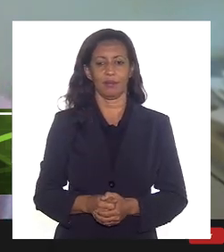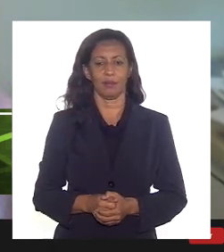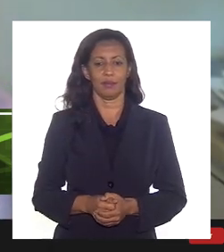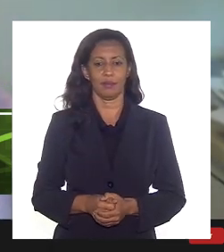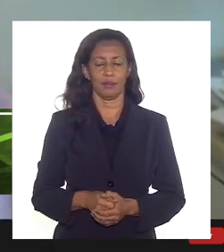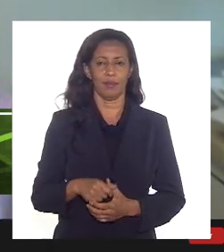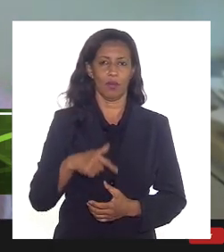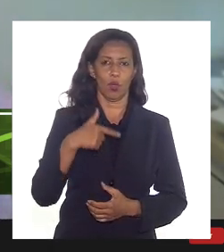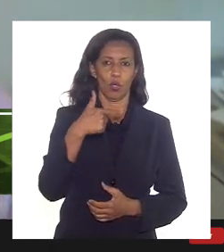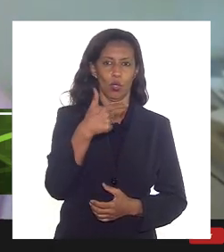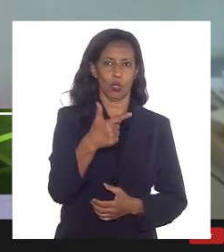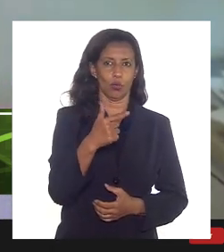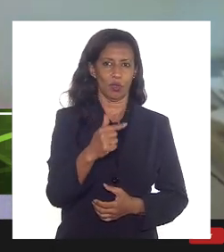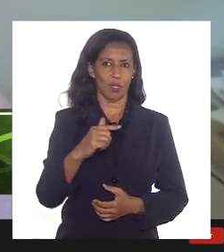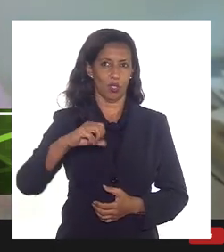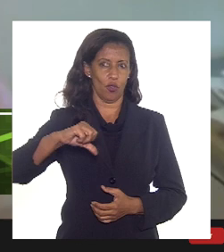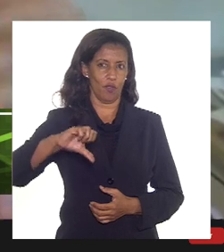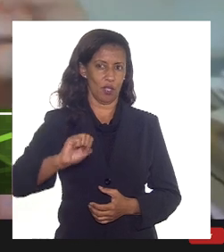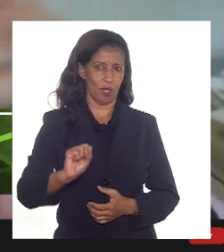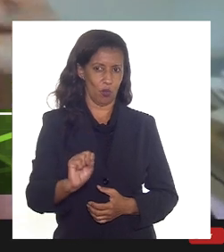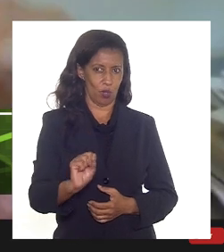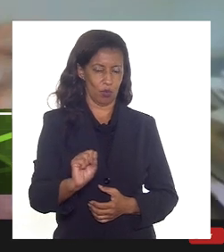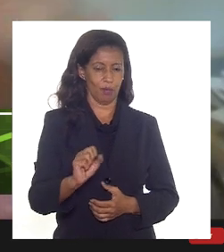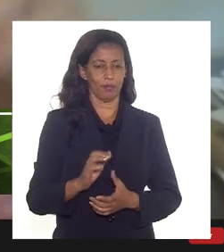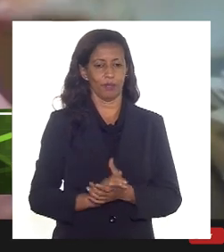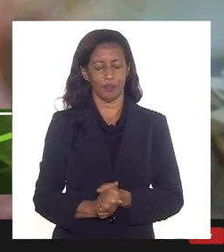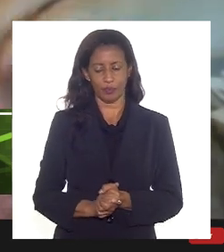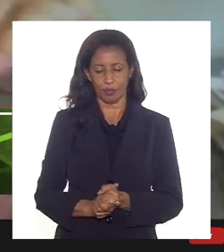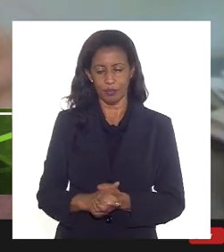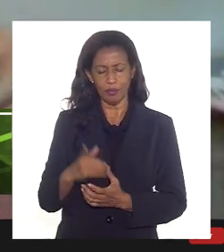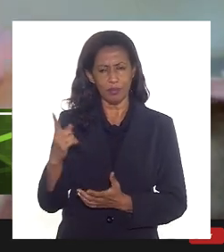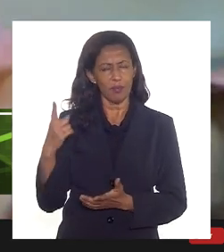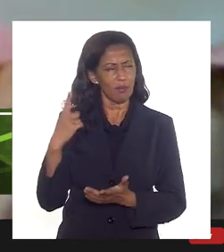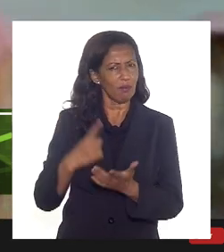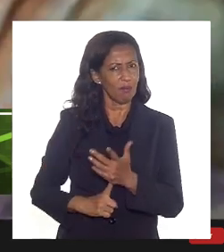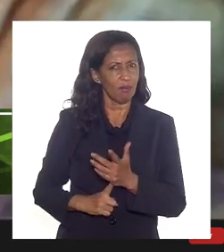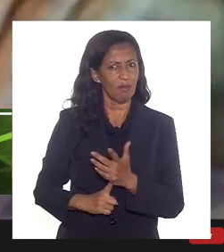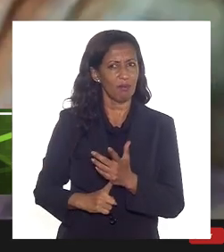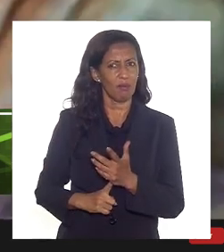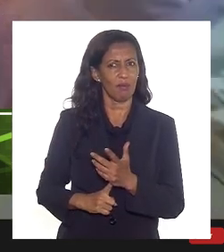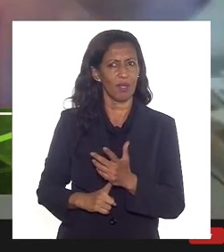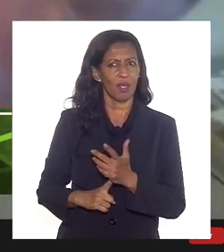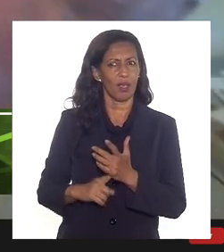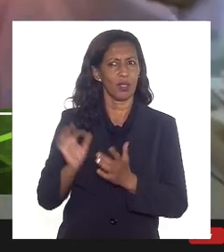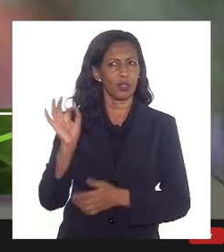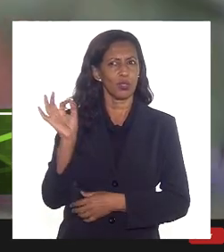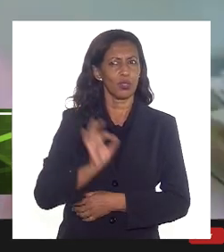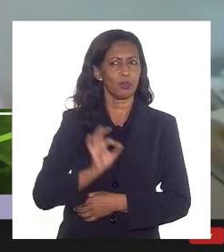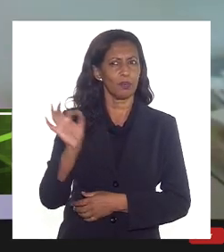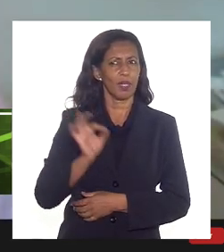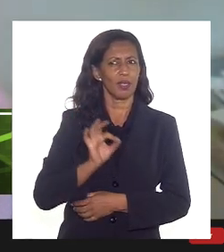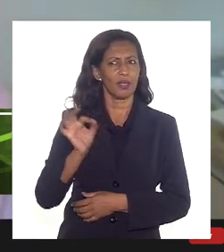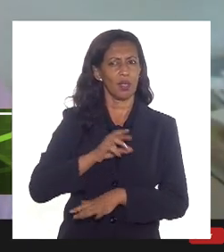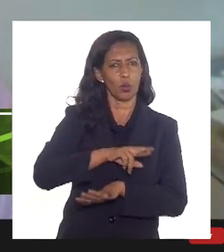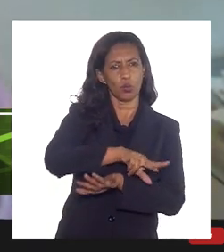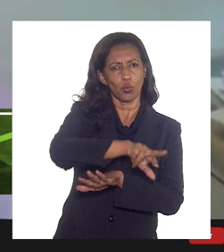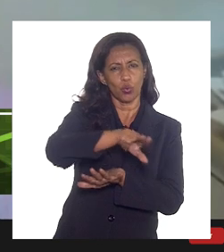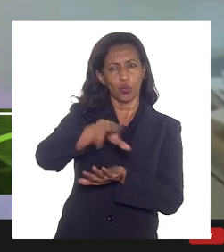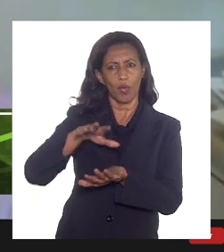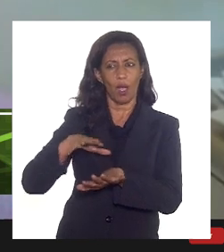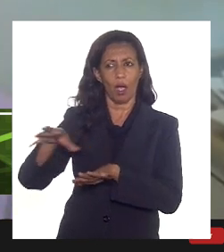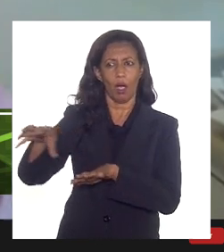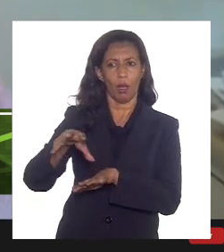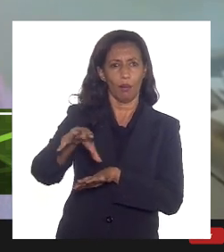2.798 foi aquele que estipulou os percentuais nos diversos campos.